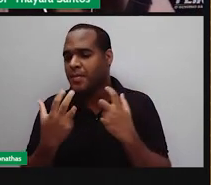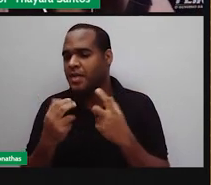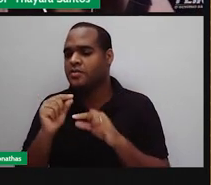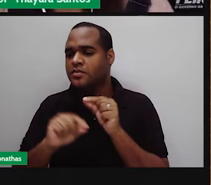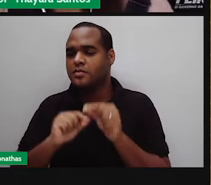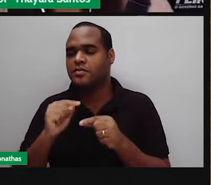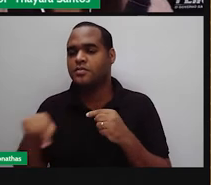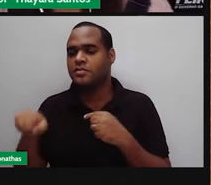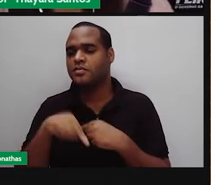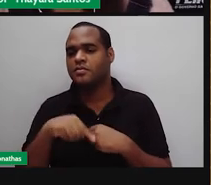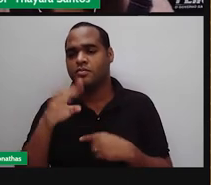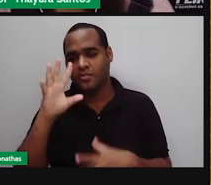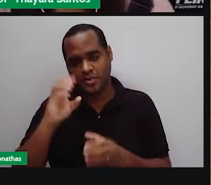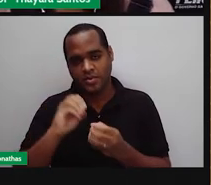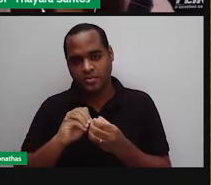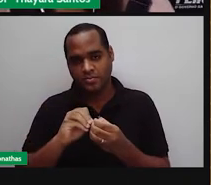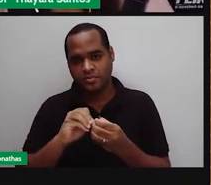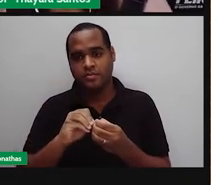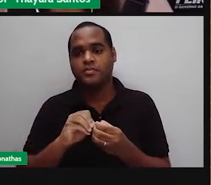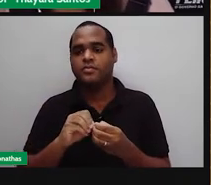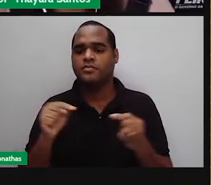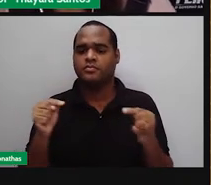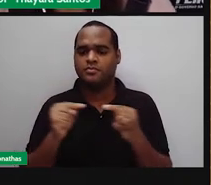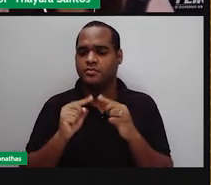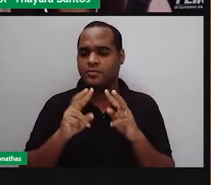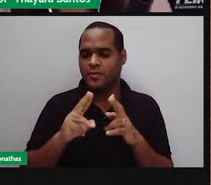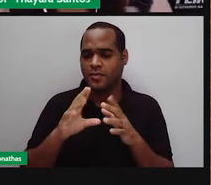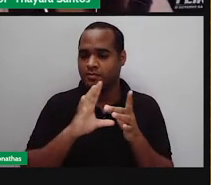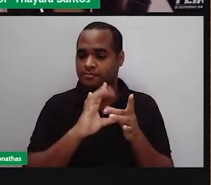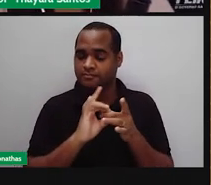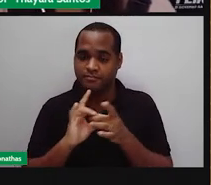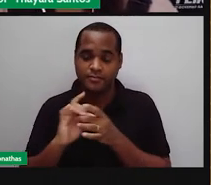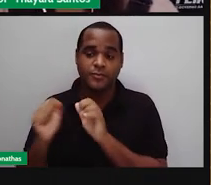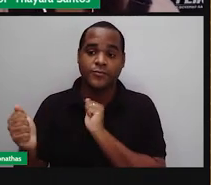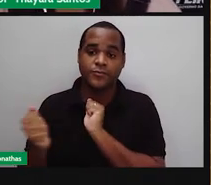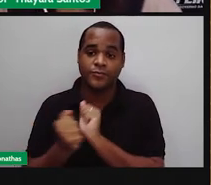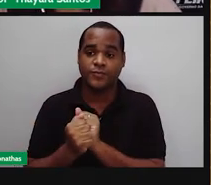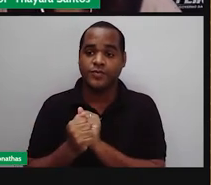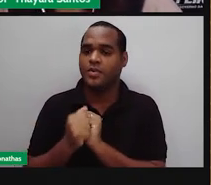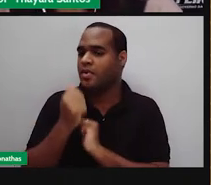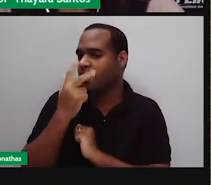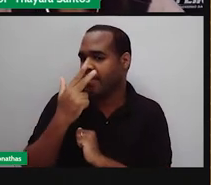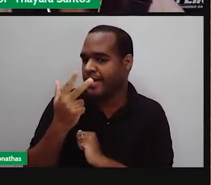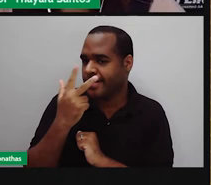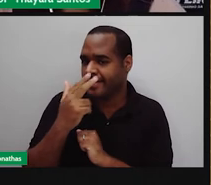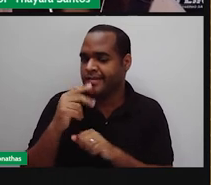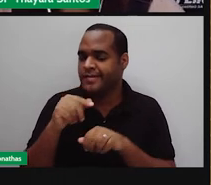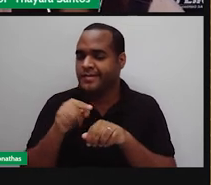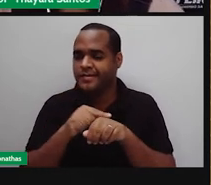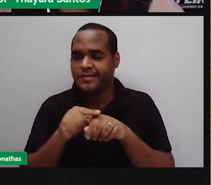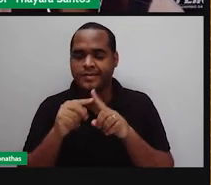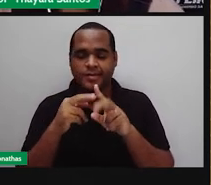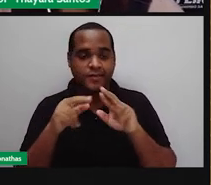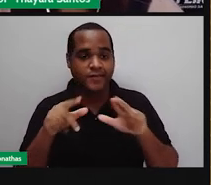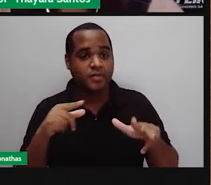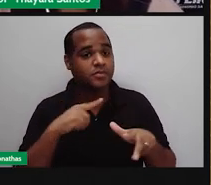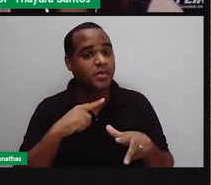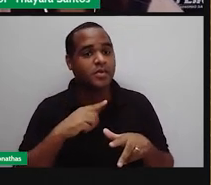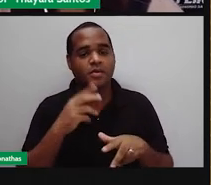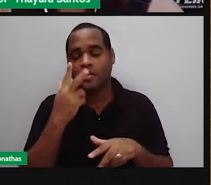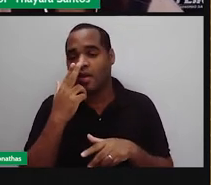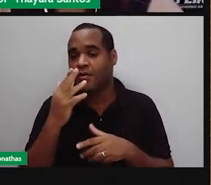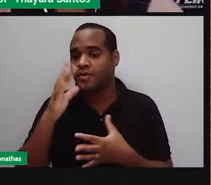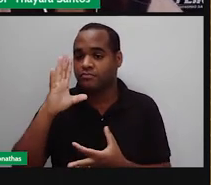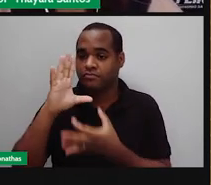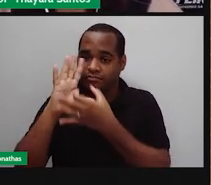eles estão conectados em nervos, né? Em neurônios aí, que juntos vão formar esse feixe de nervos. Então, esses neurônios